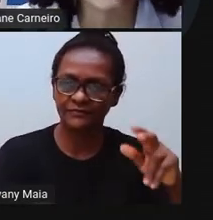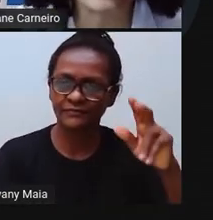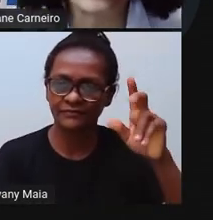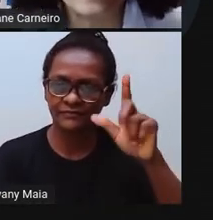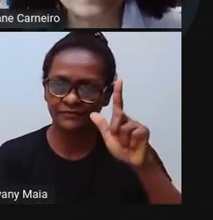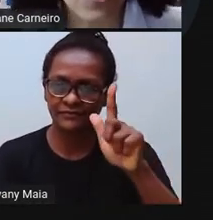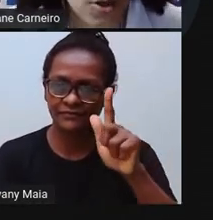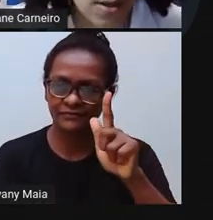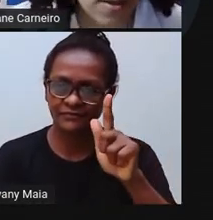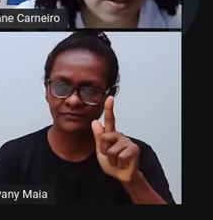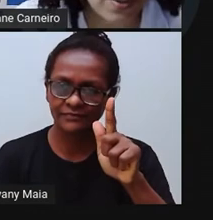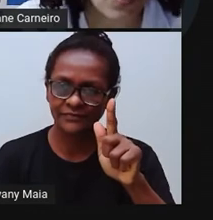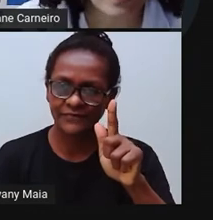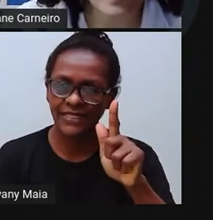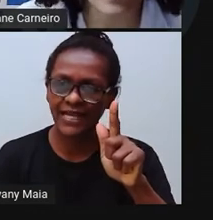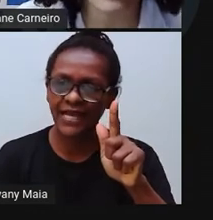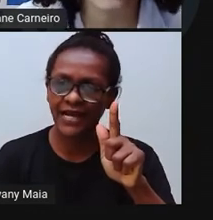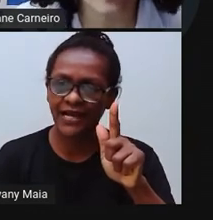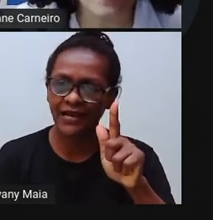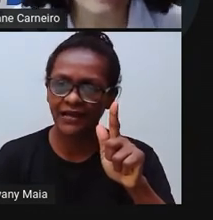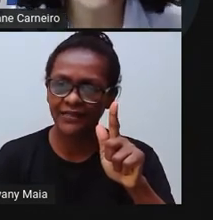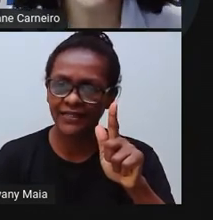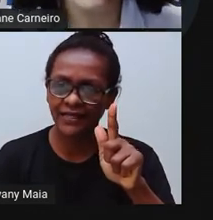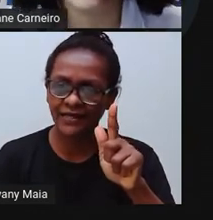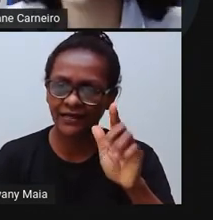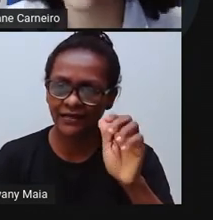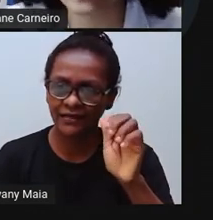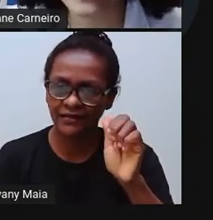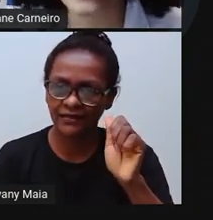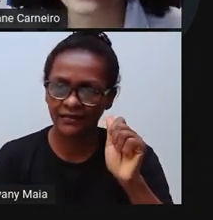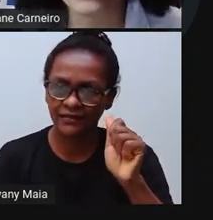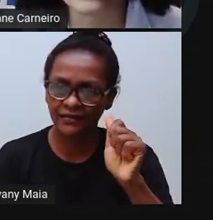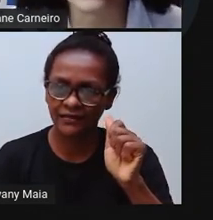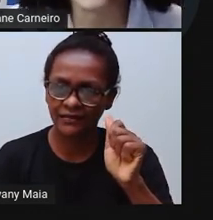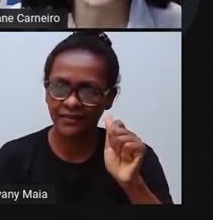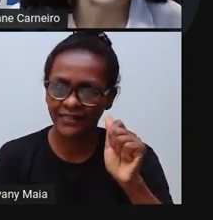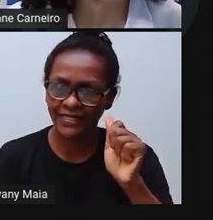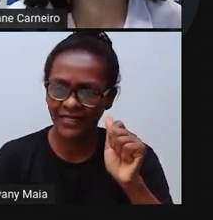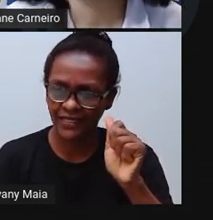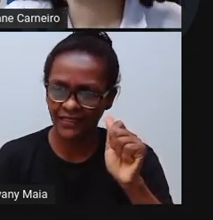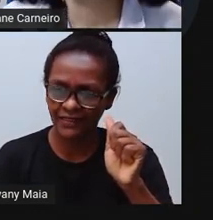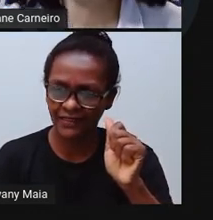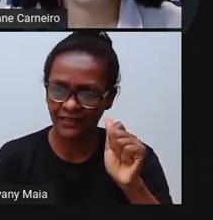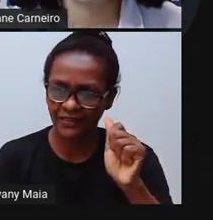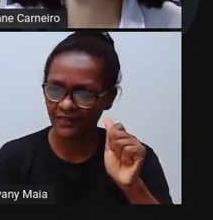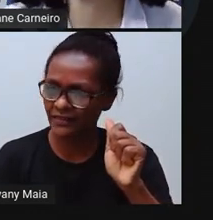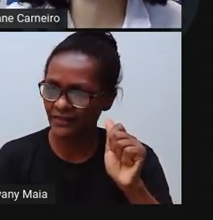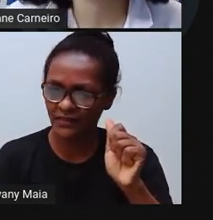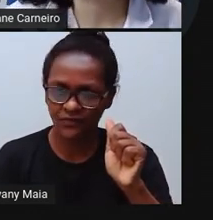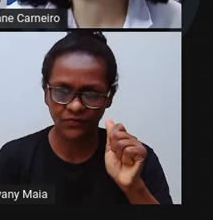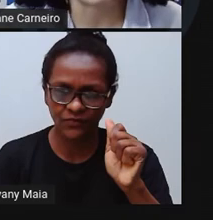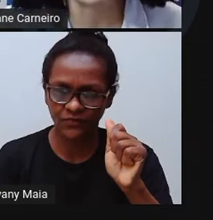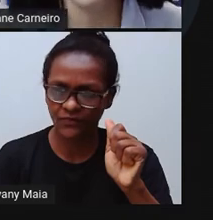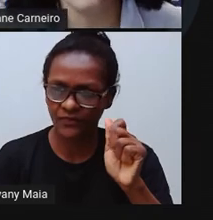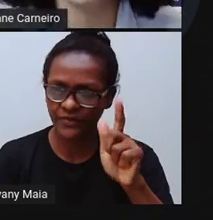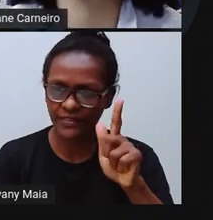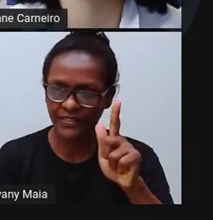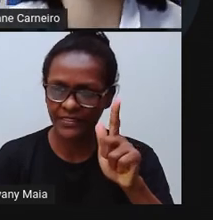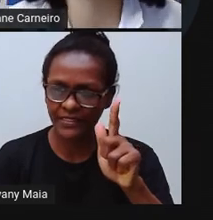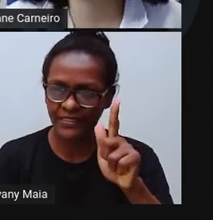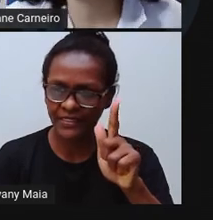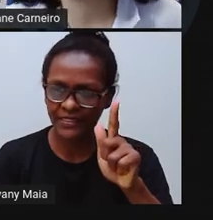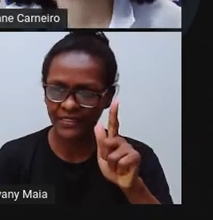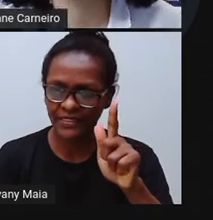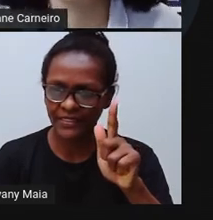escrevo o som do Gan? Ó. O G e o A. Eu deixo só essas duas letras? Não, porque senão vai ficar Gagorra.